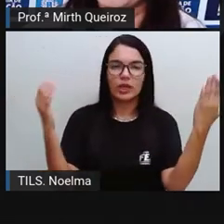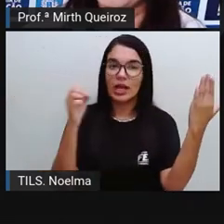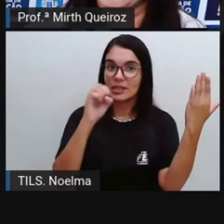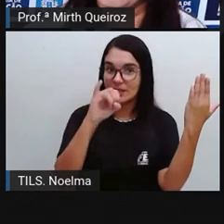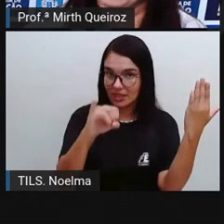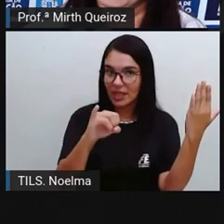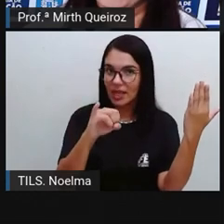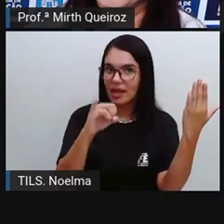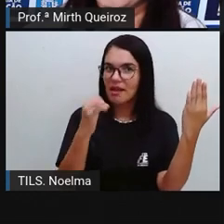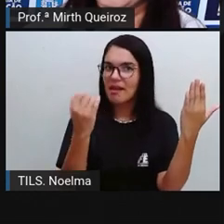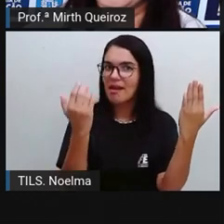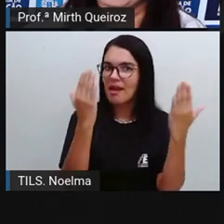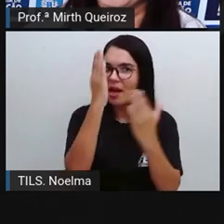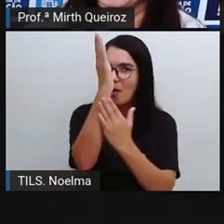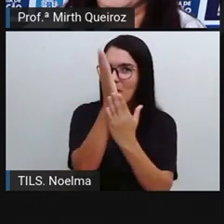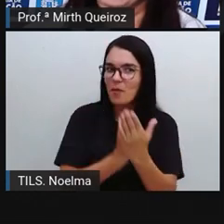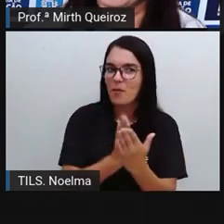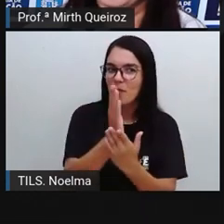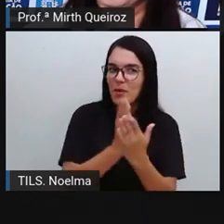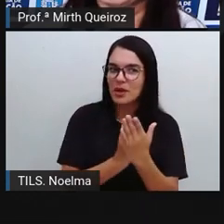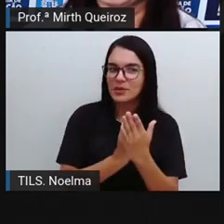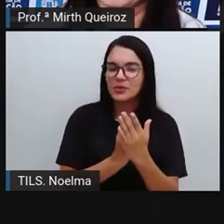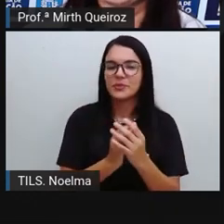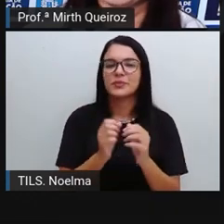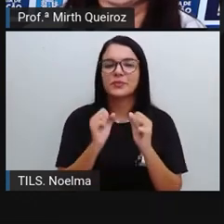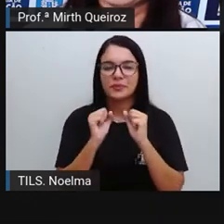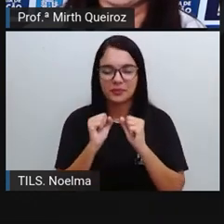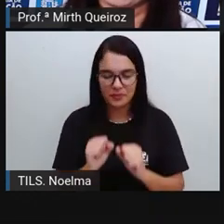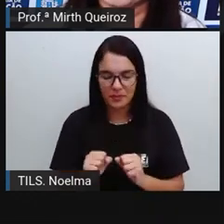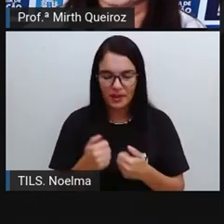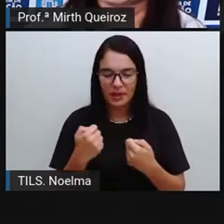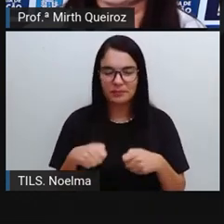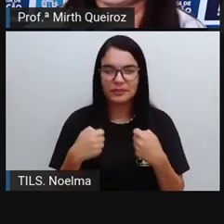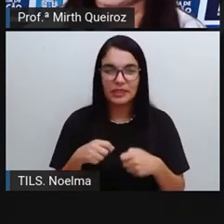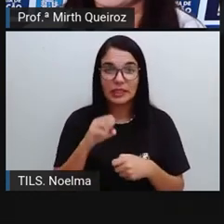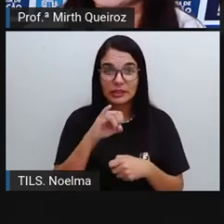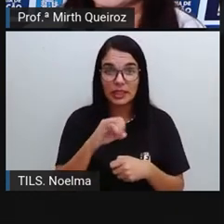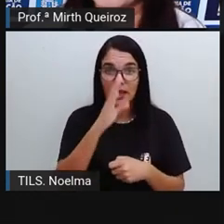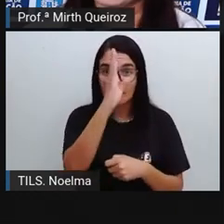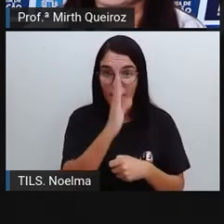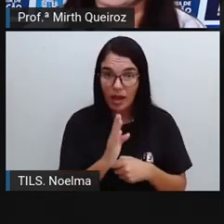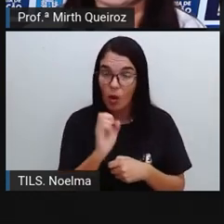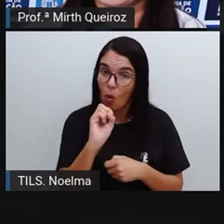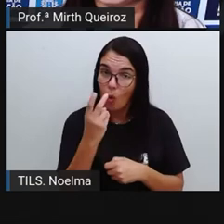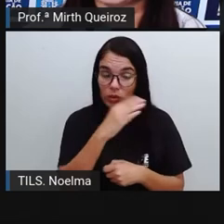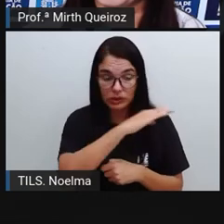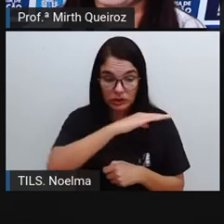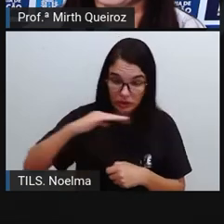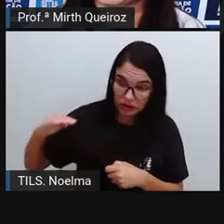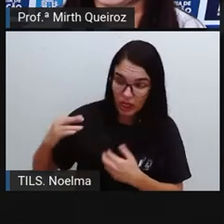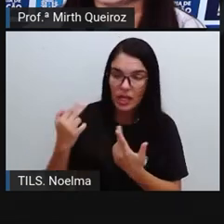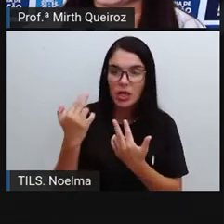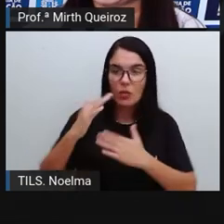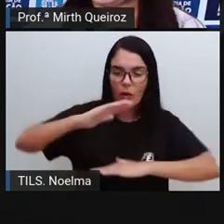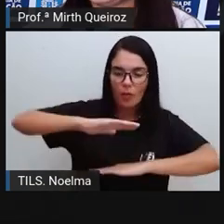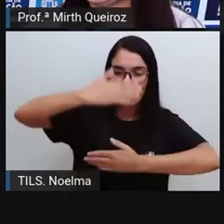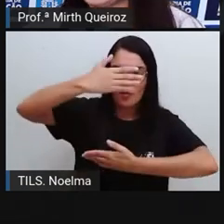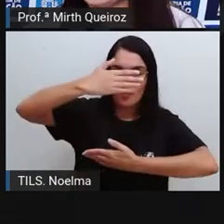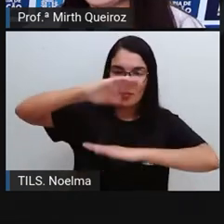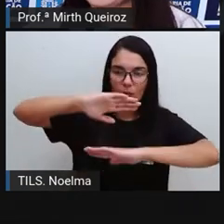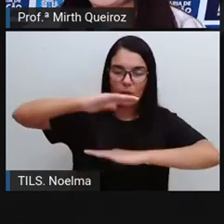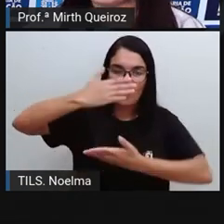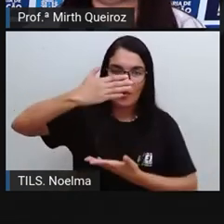de simetria for aqui na vertical, esse lado tem que ser igual a esse, se for na horizontal, a parte superior tem que ser